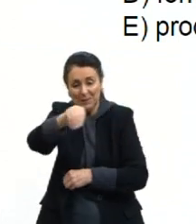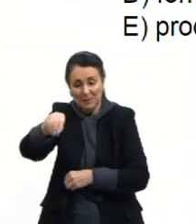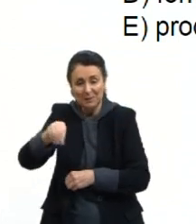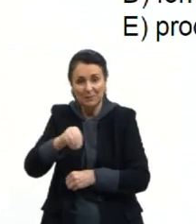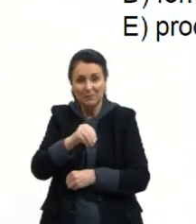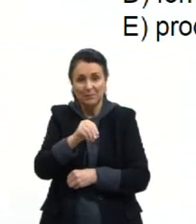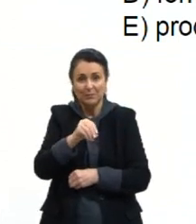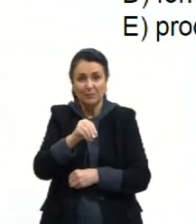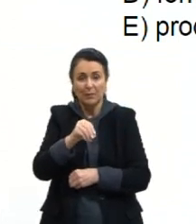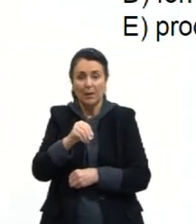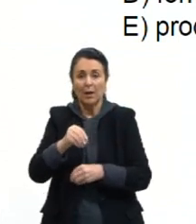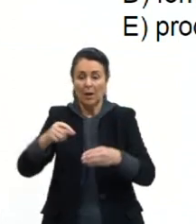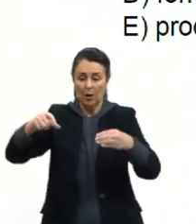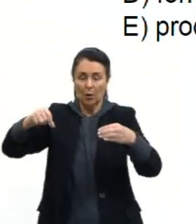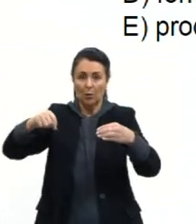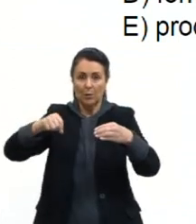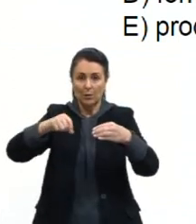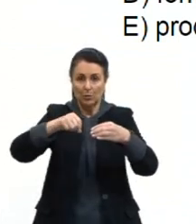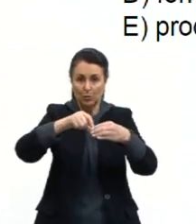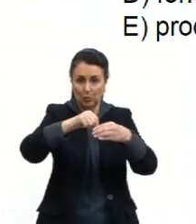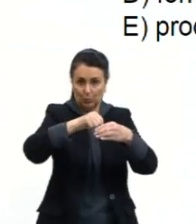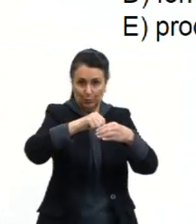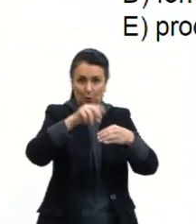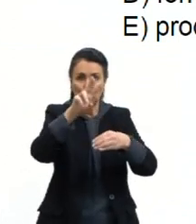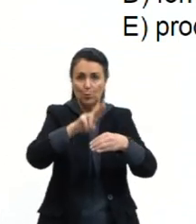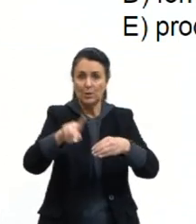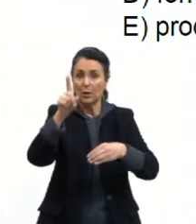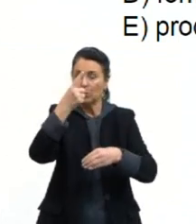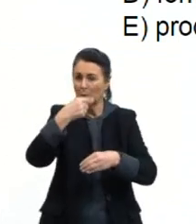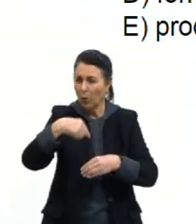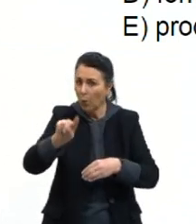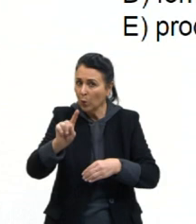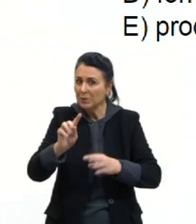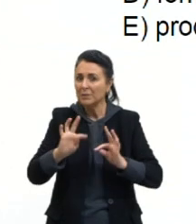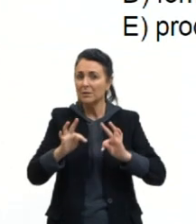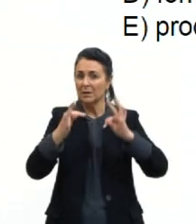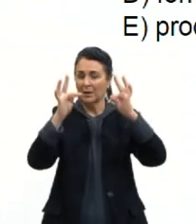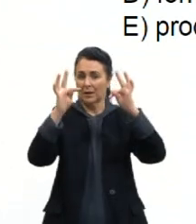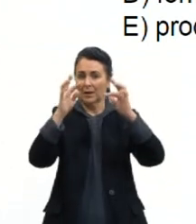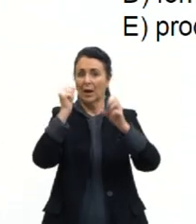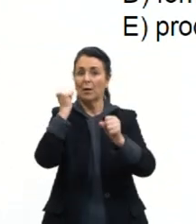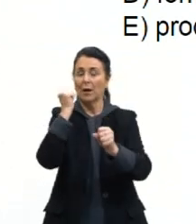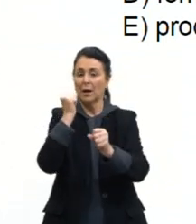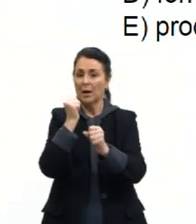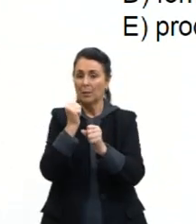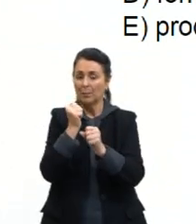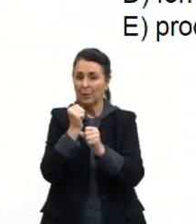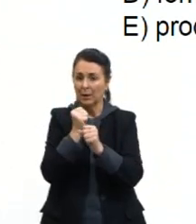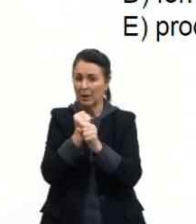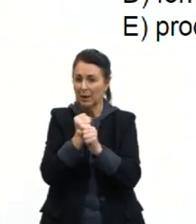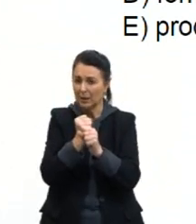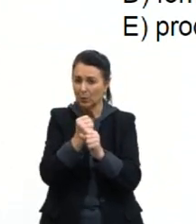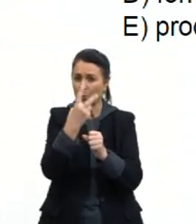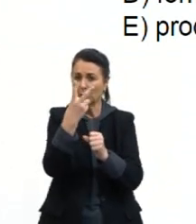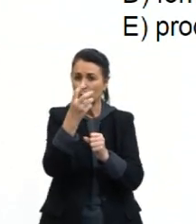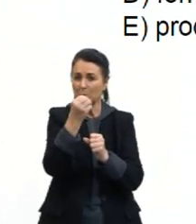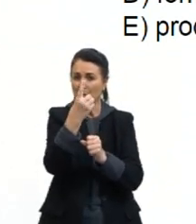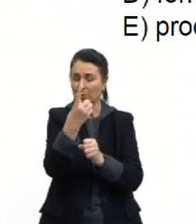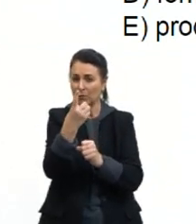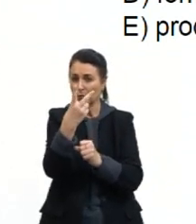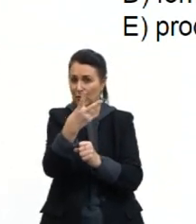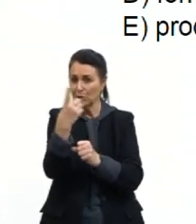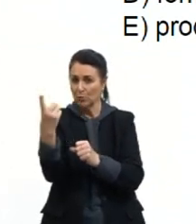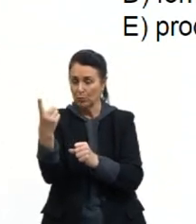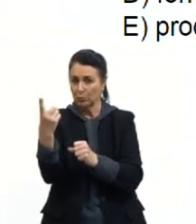O plantio por estáquia, Enem 2021, próxima questão. É um método de